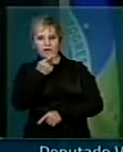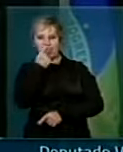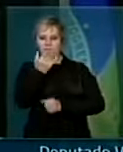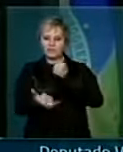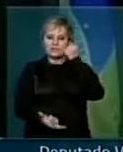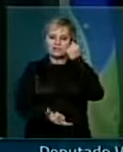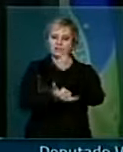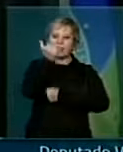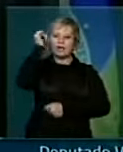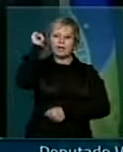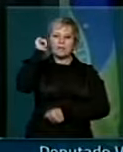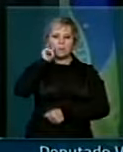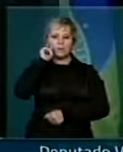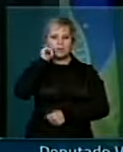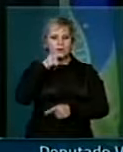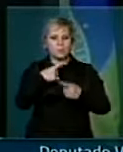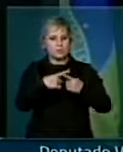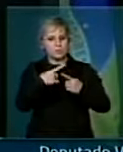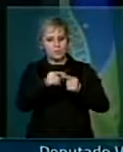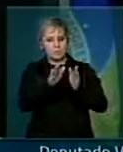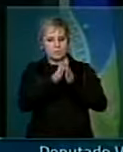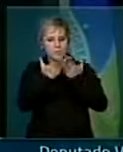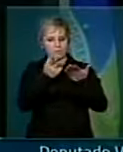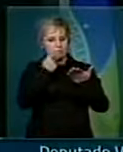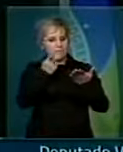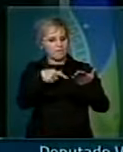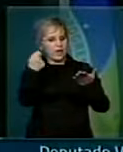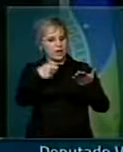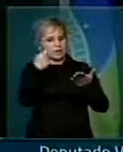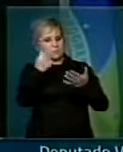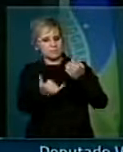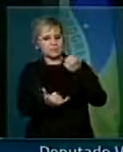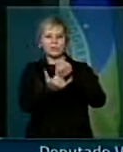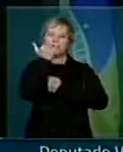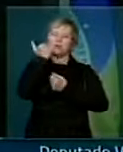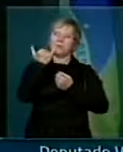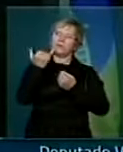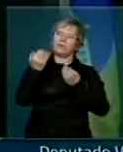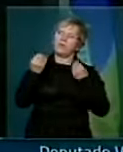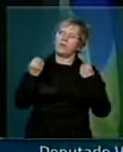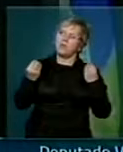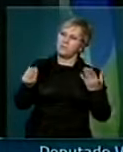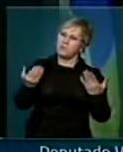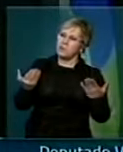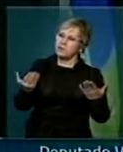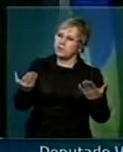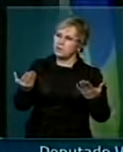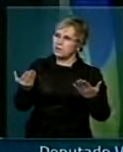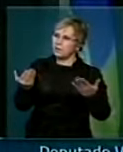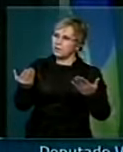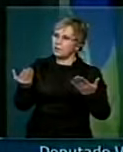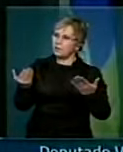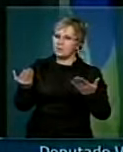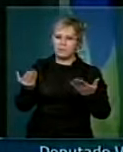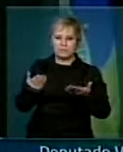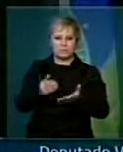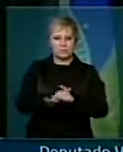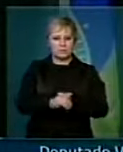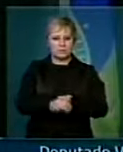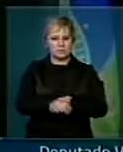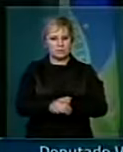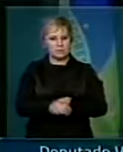que adulterar. Até que a jornalista falou, não senhor, aqui não está escrito adulterar, está escrito